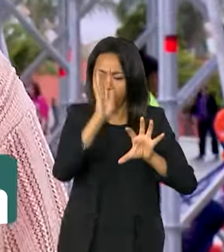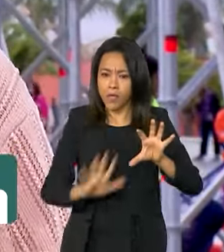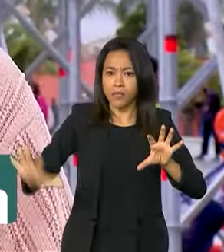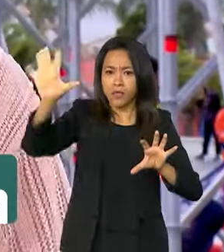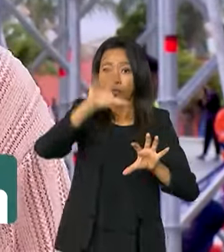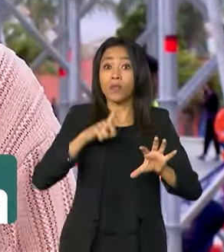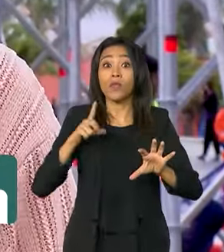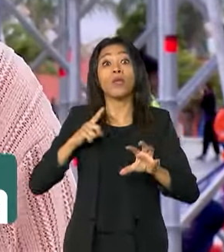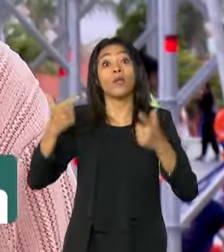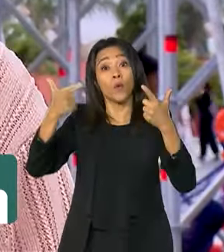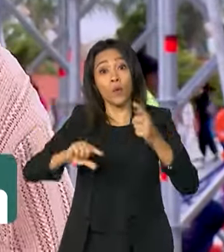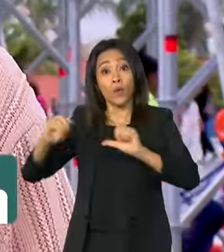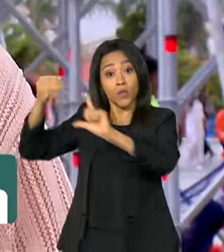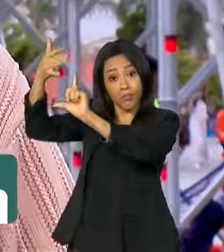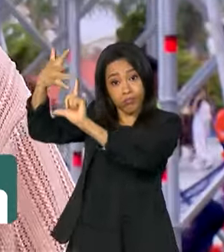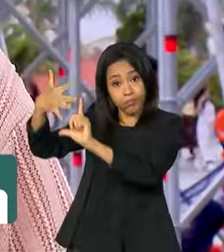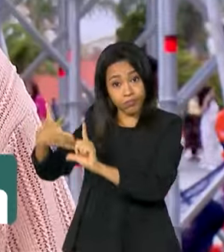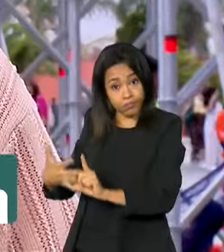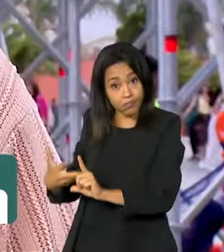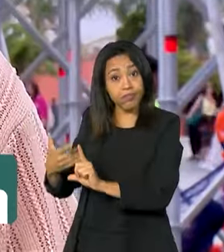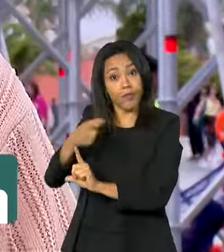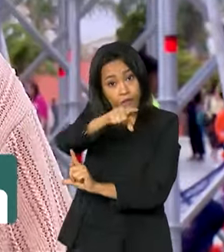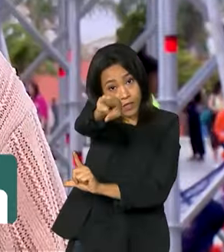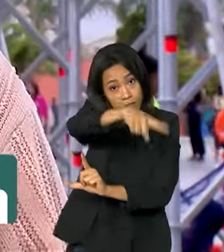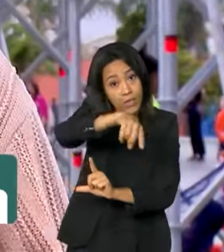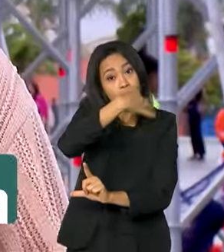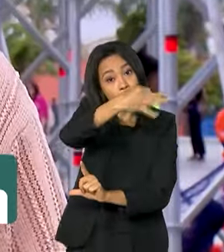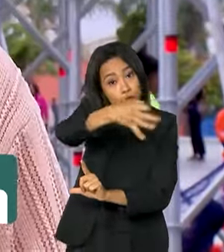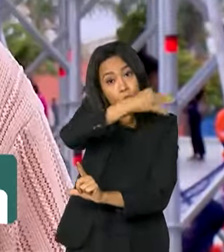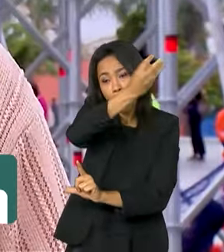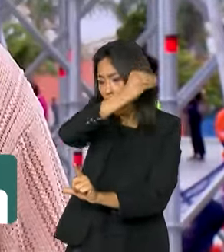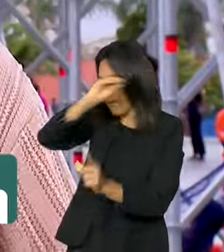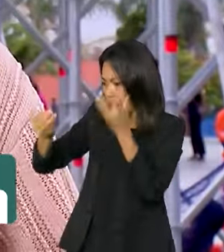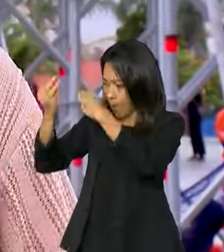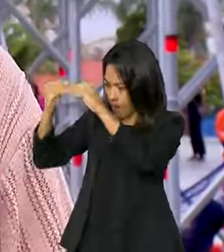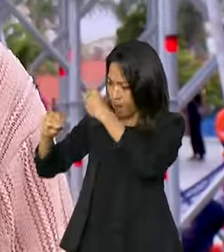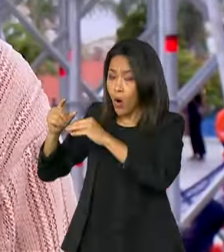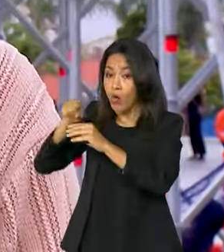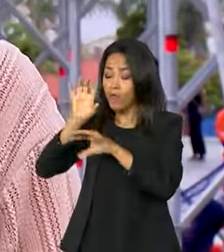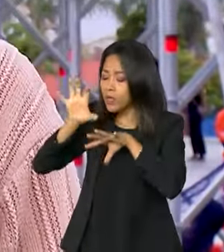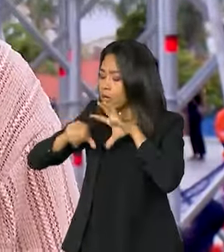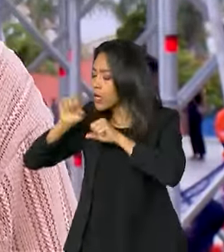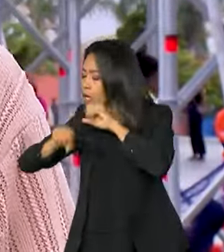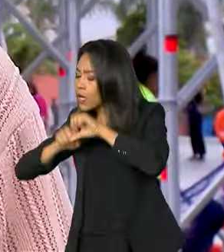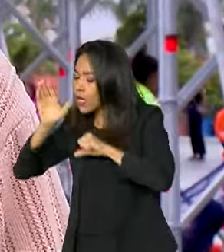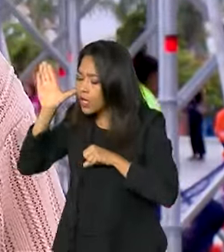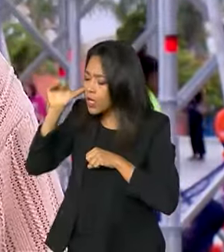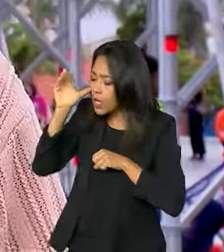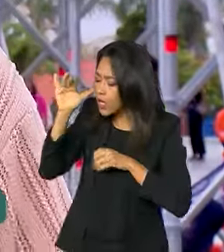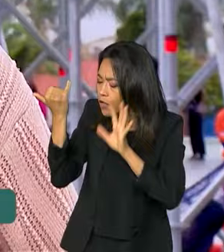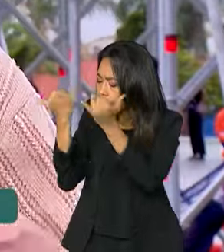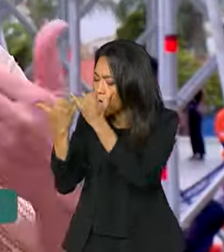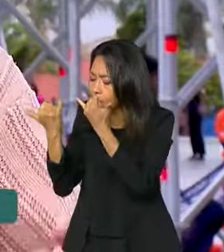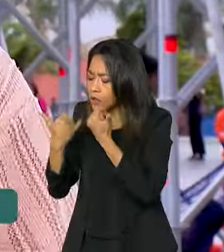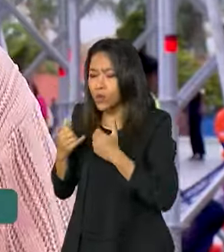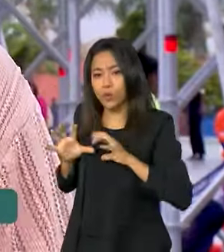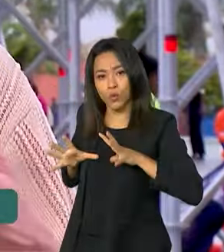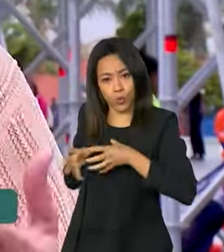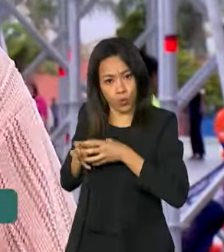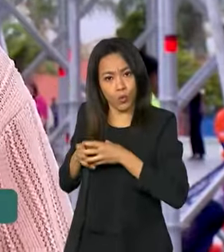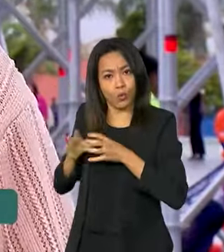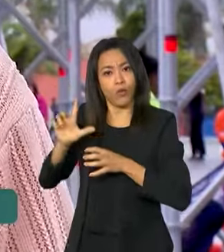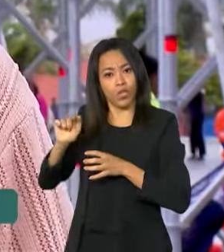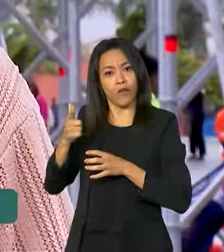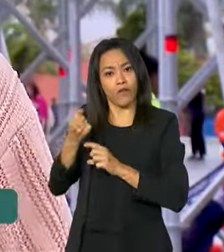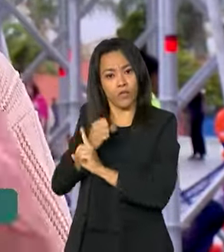plataforma do Brasil Participativo, onde as pessoas podem ter as informações principais sobre a cúpula do G20 Social. E ali também